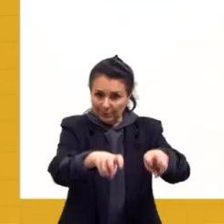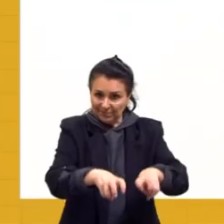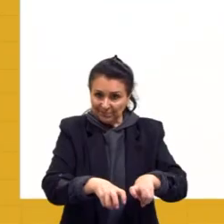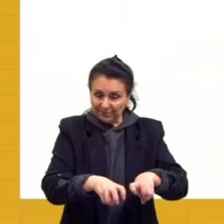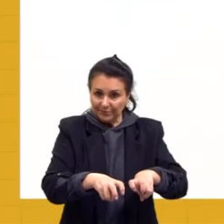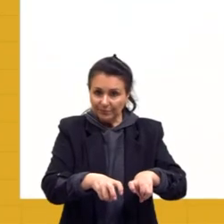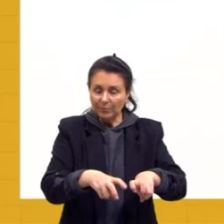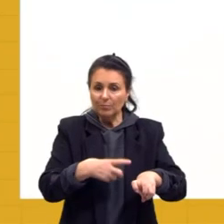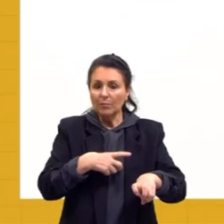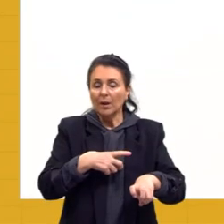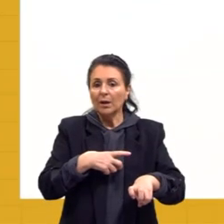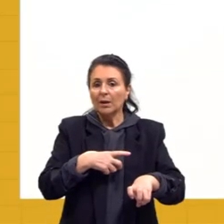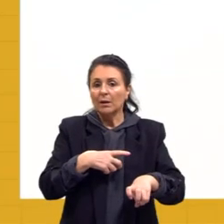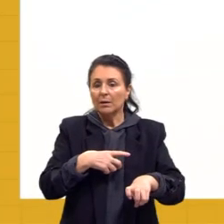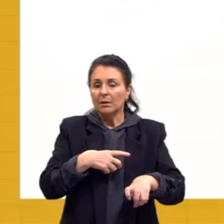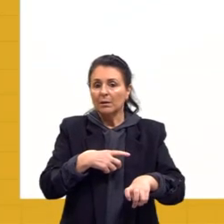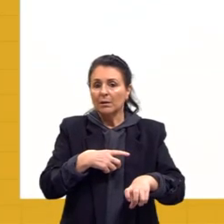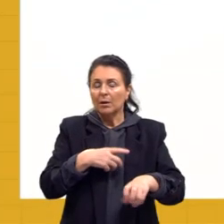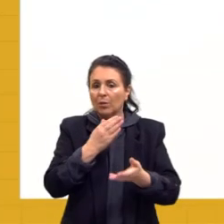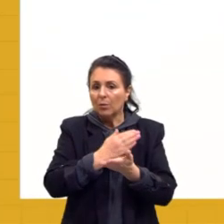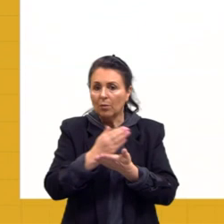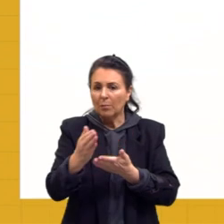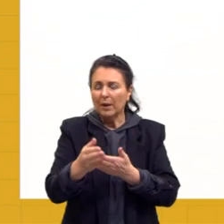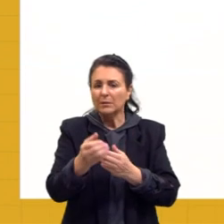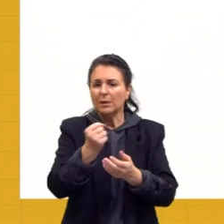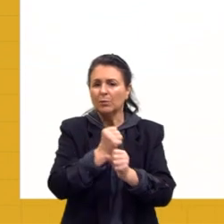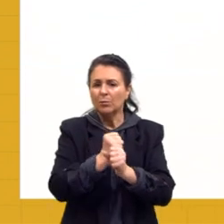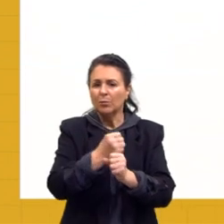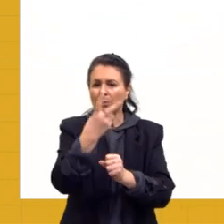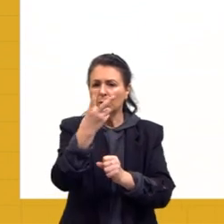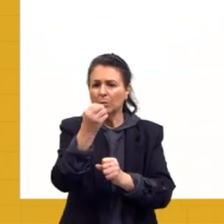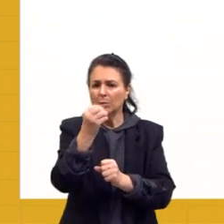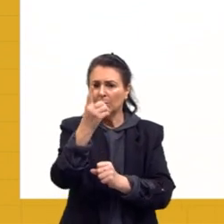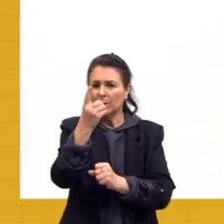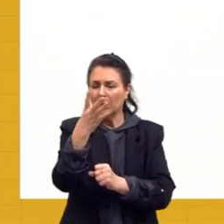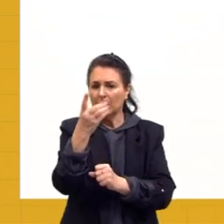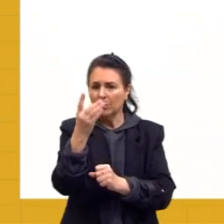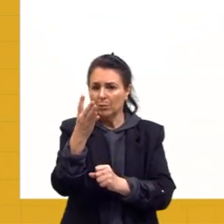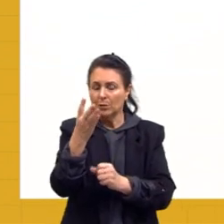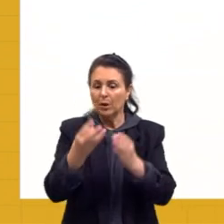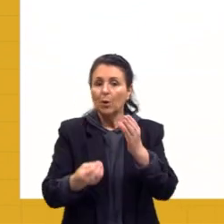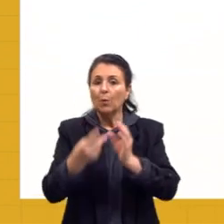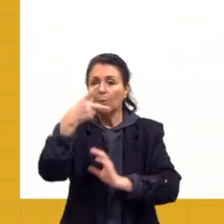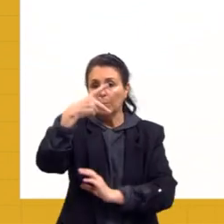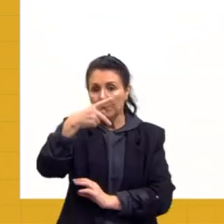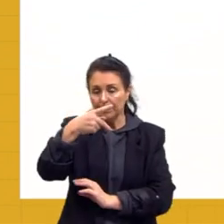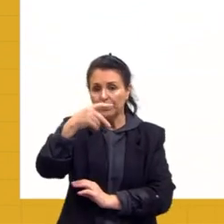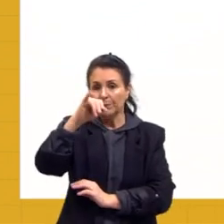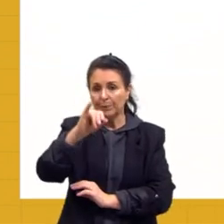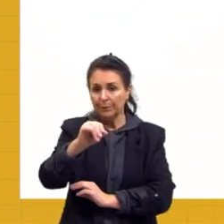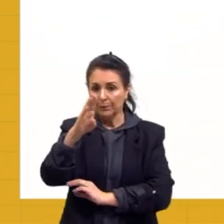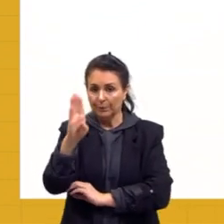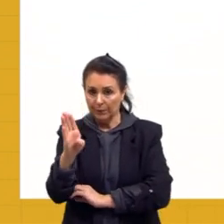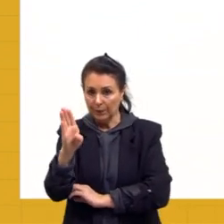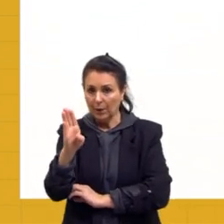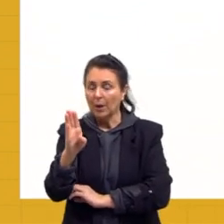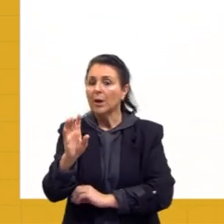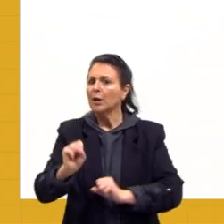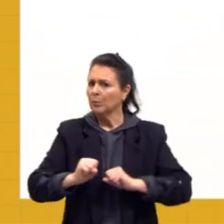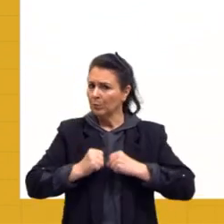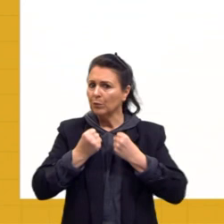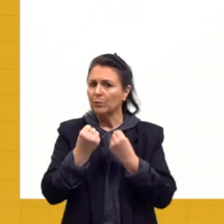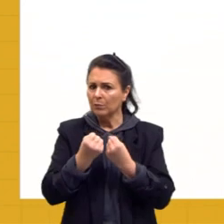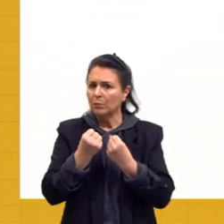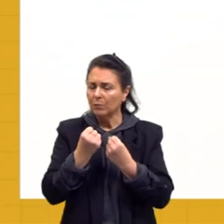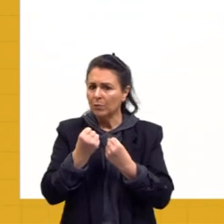à agricultura, a partir de 2014, o produto interno bruto, ele é muito forte dentro do nosso produto interno bruto,